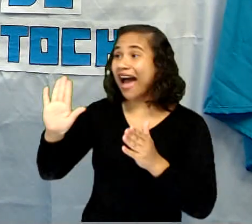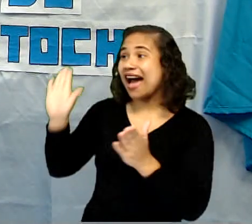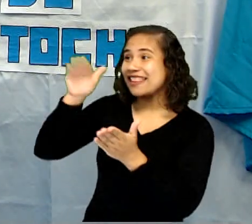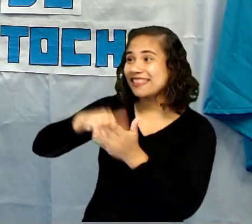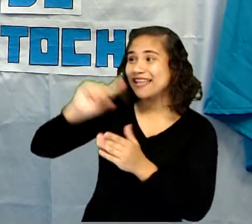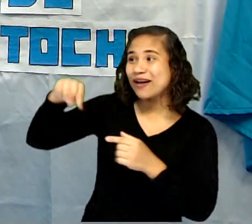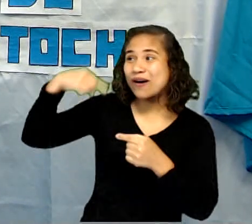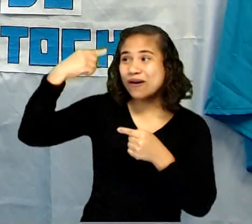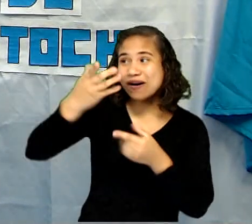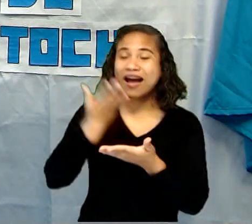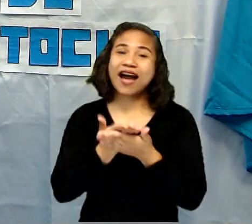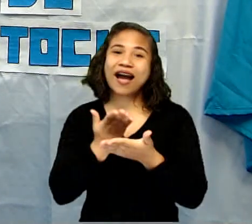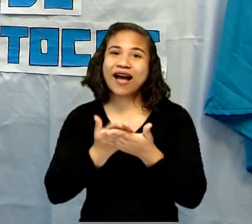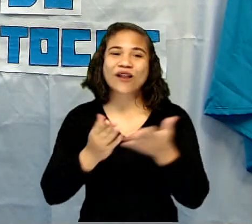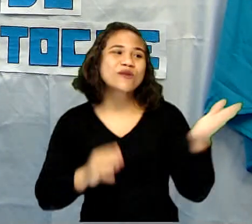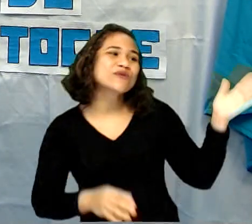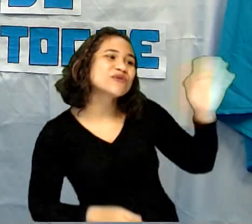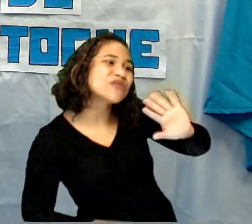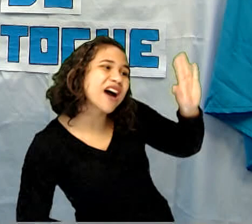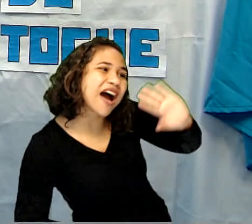próxima! Tchau, Edu!